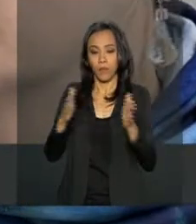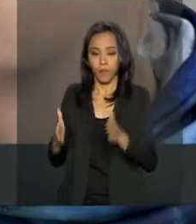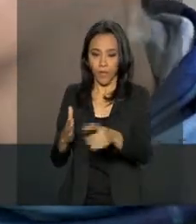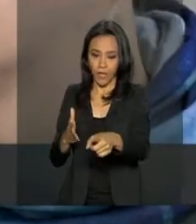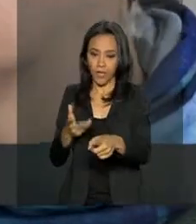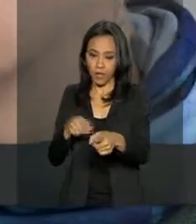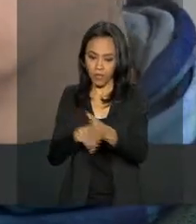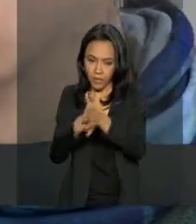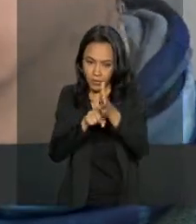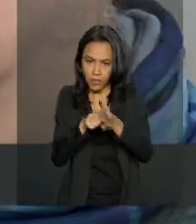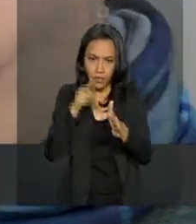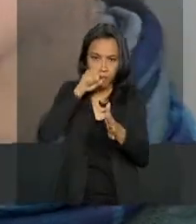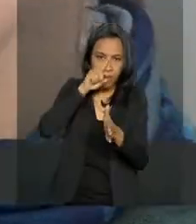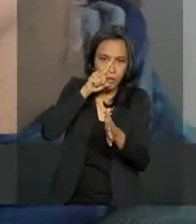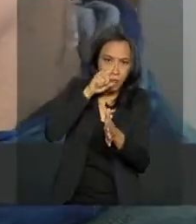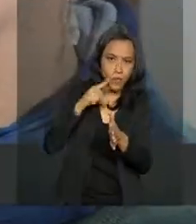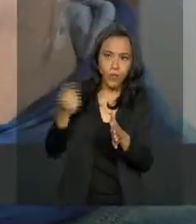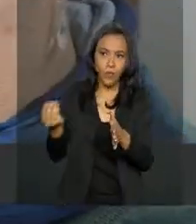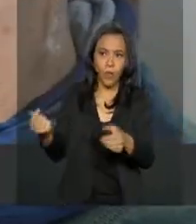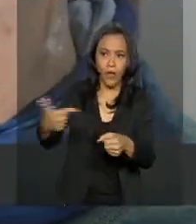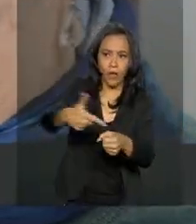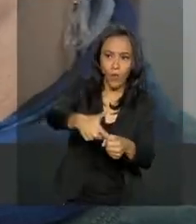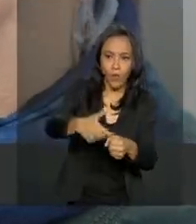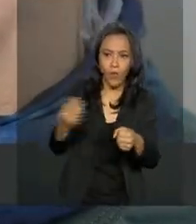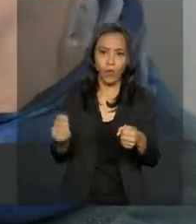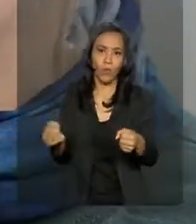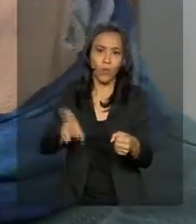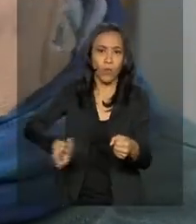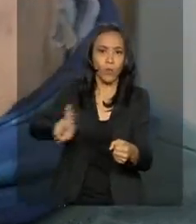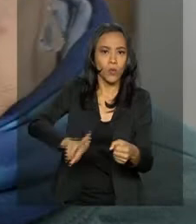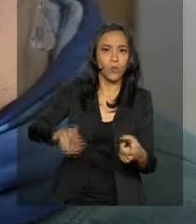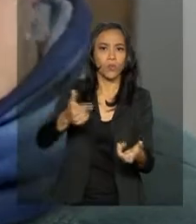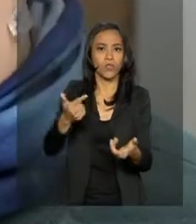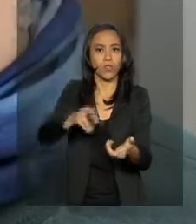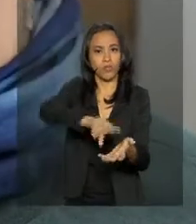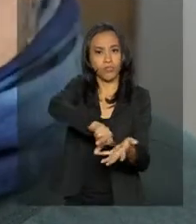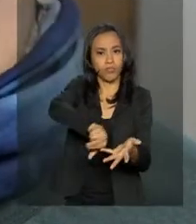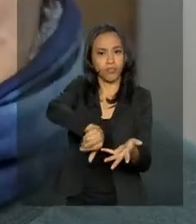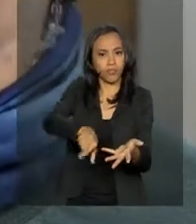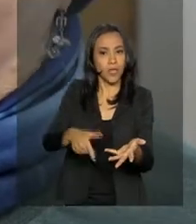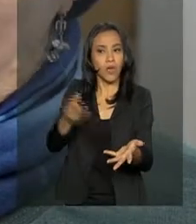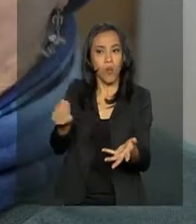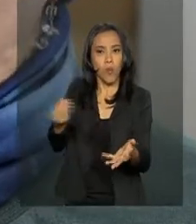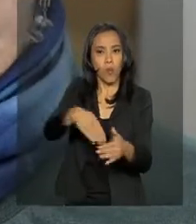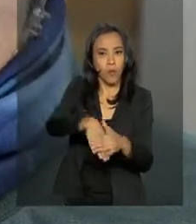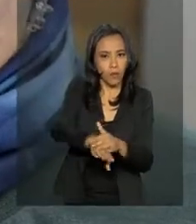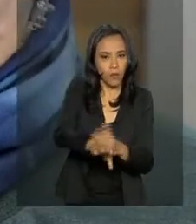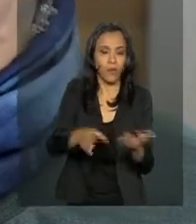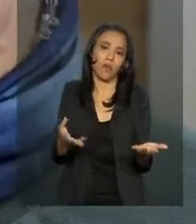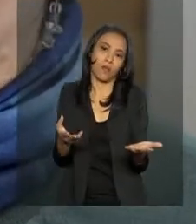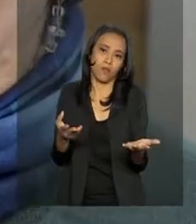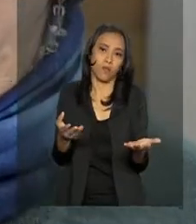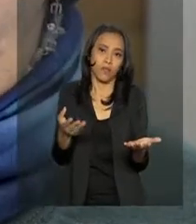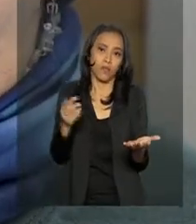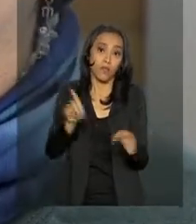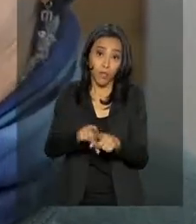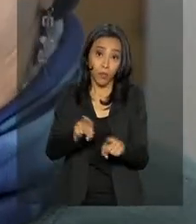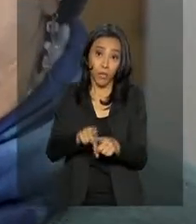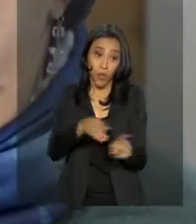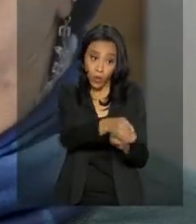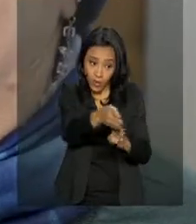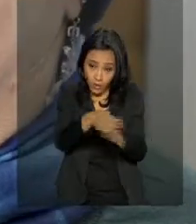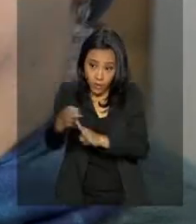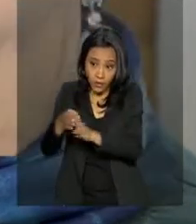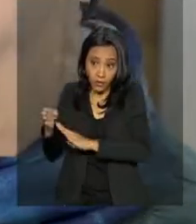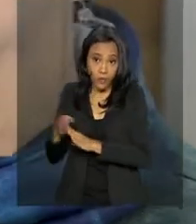risco, como o abastecimento, o manuseio de produtos perigosos, o armazenamento. A gente faz a educação ambiental com